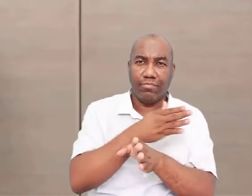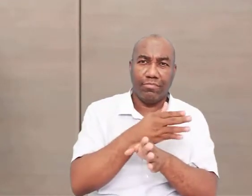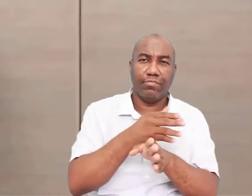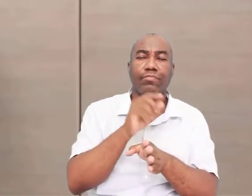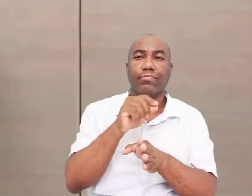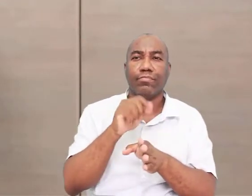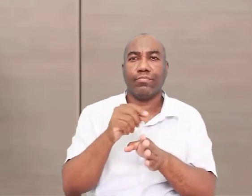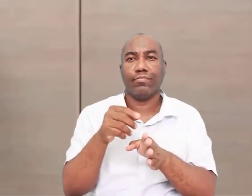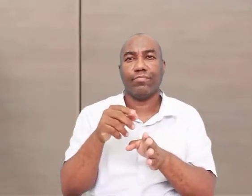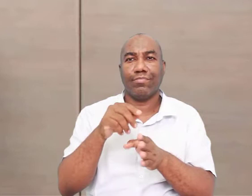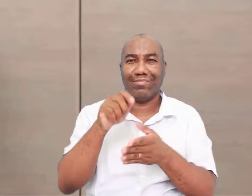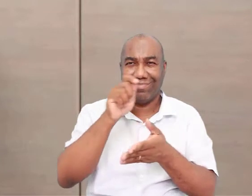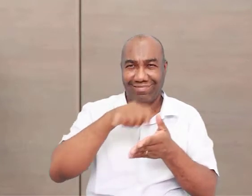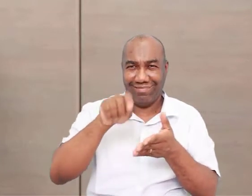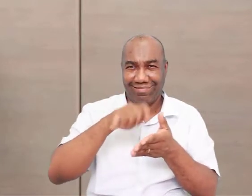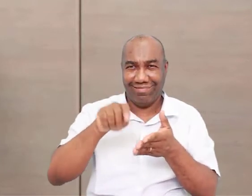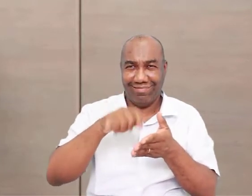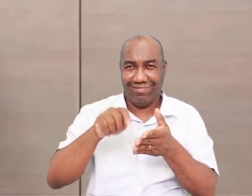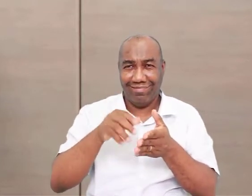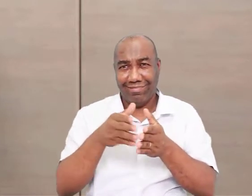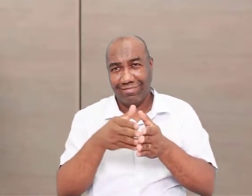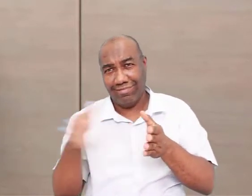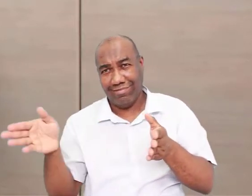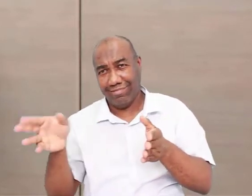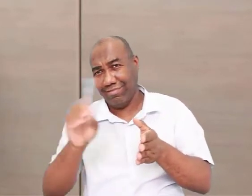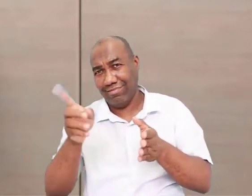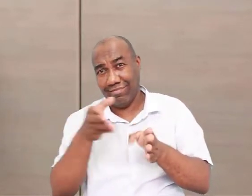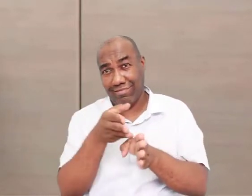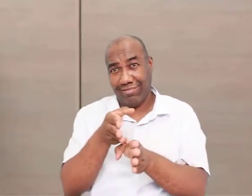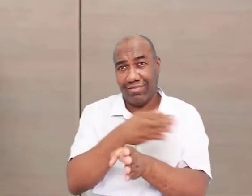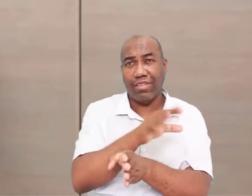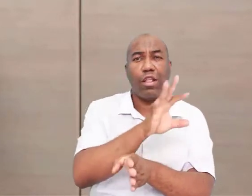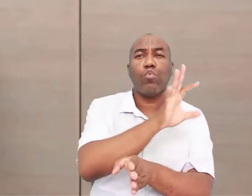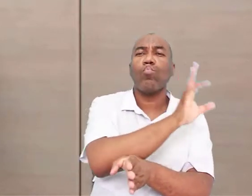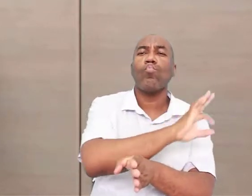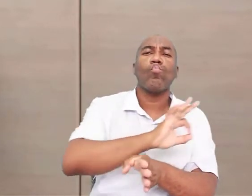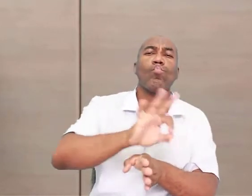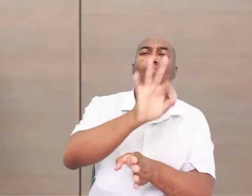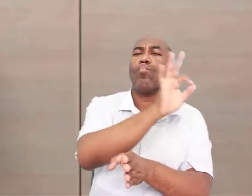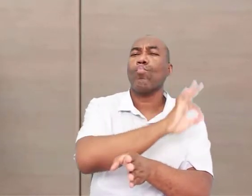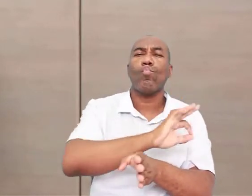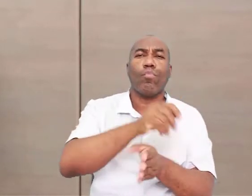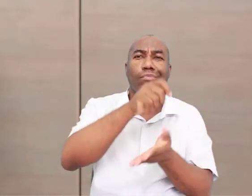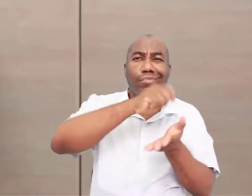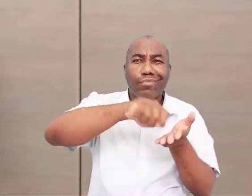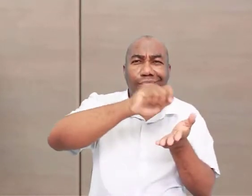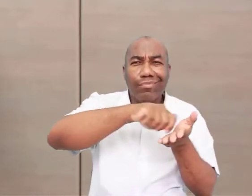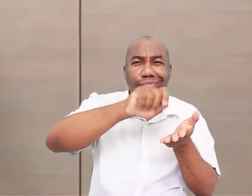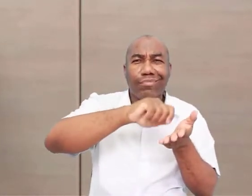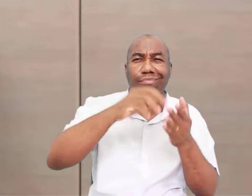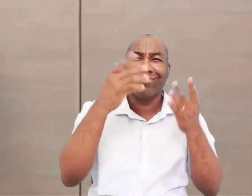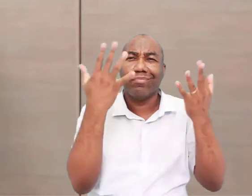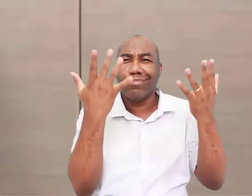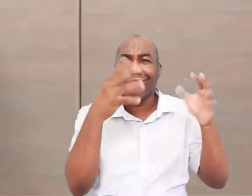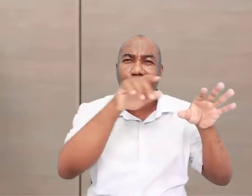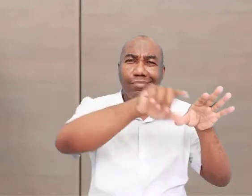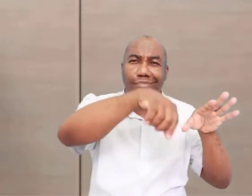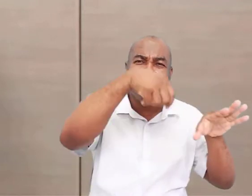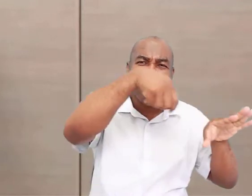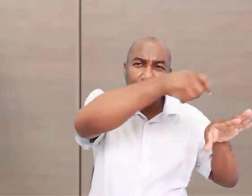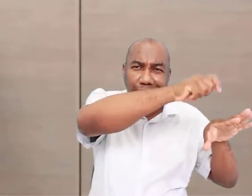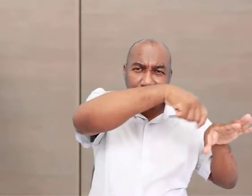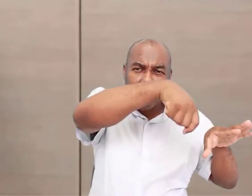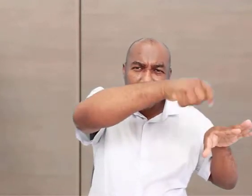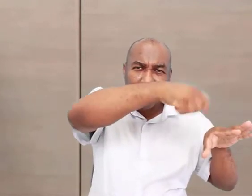escrita que marca a evolução biológica e cultural dos nossos ancestrais. E que costuma, né,